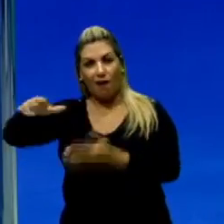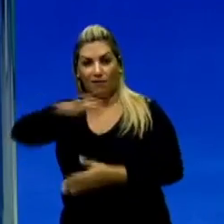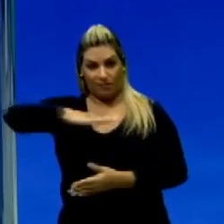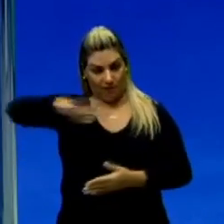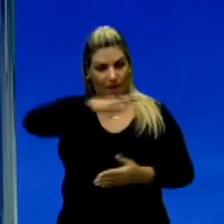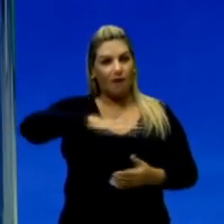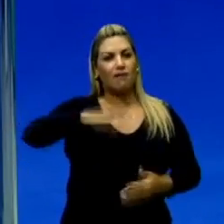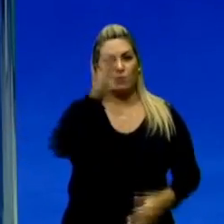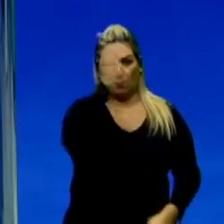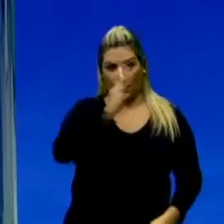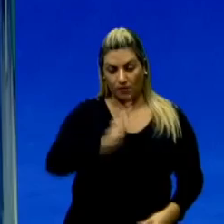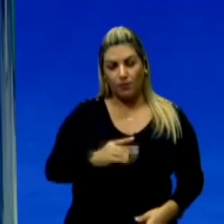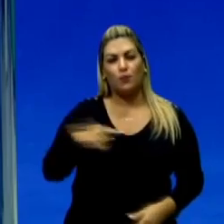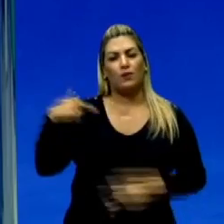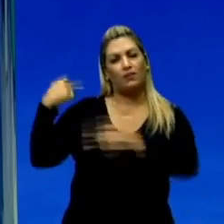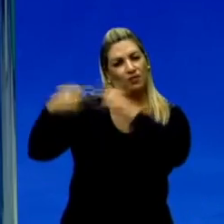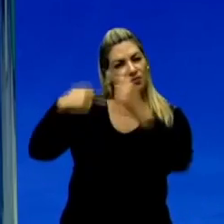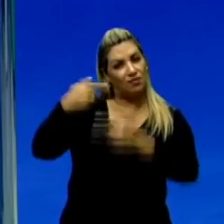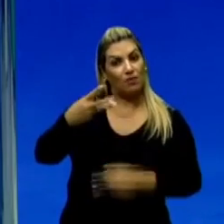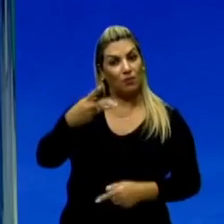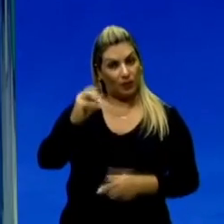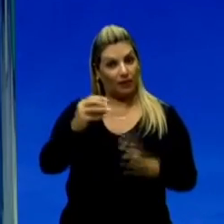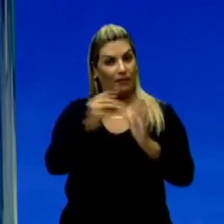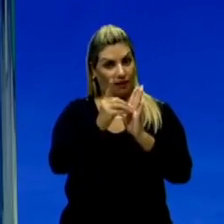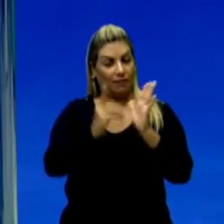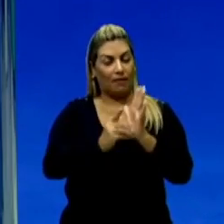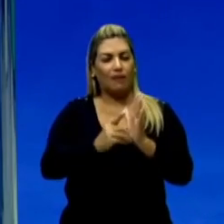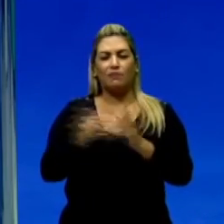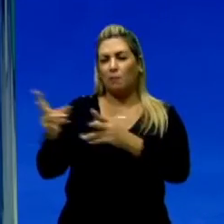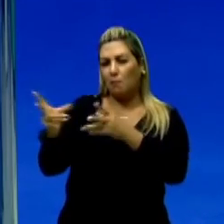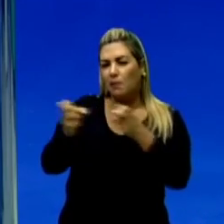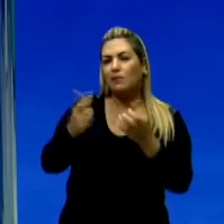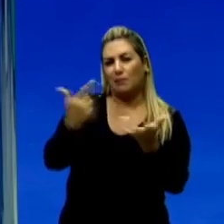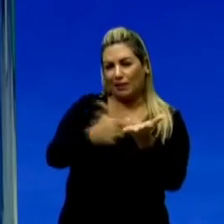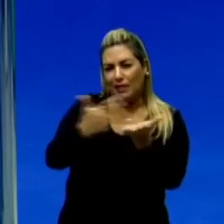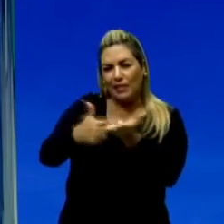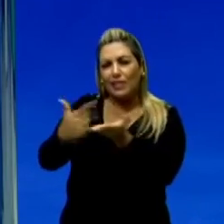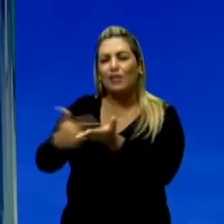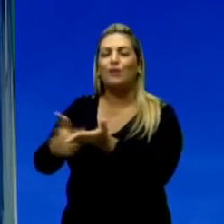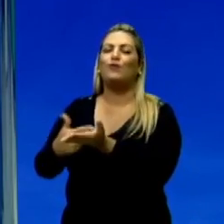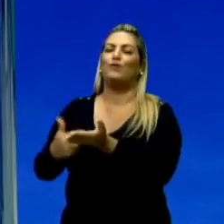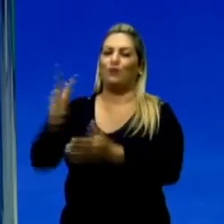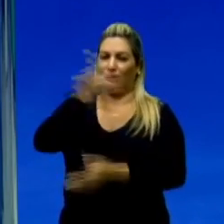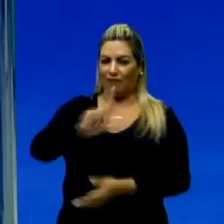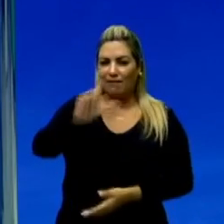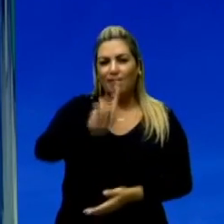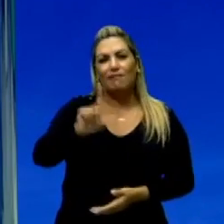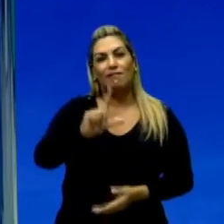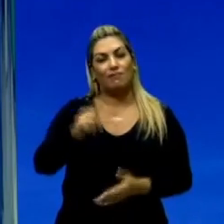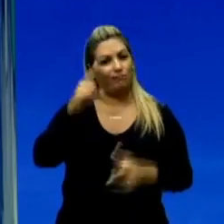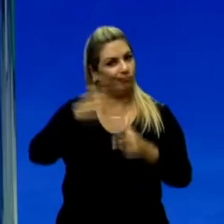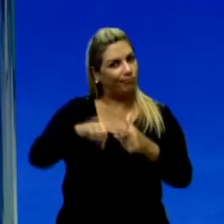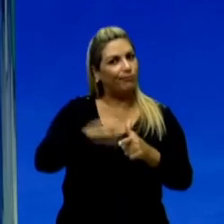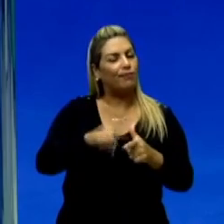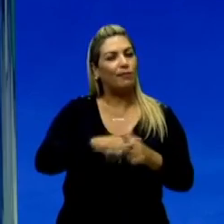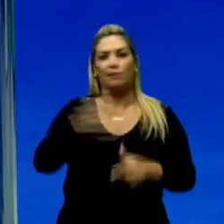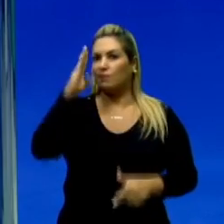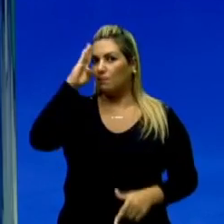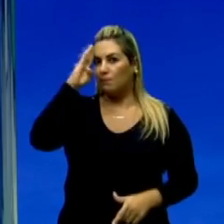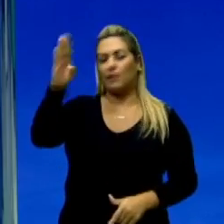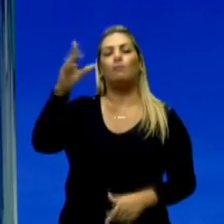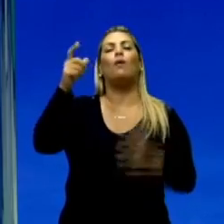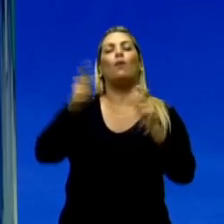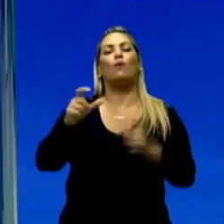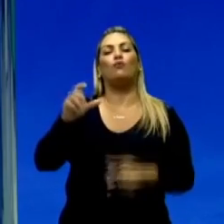essa geração de 30, nós vamos perceber nas obras literárias problemas manifestados especialmente na região Nordeste,